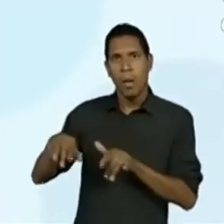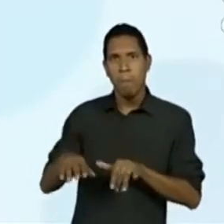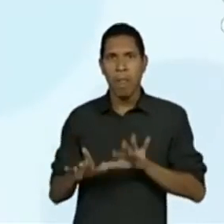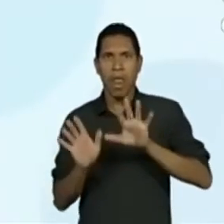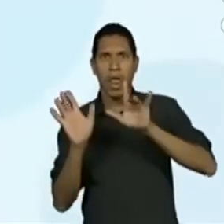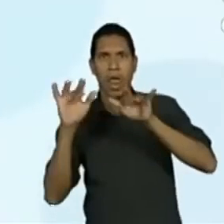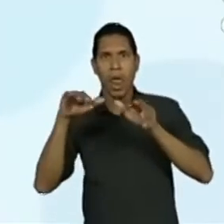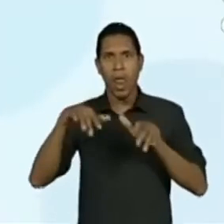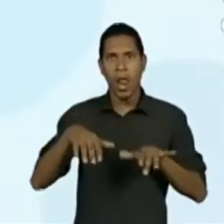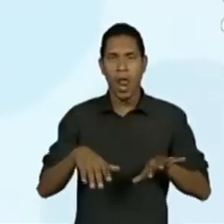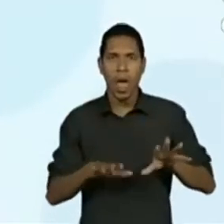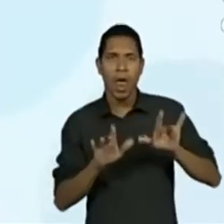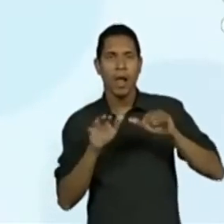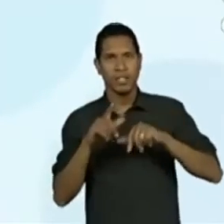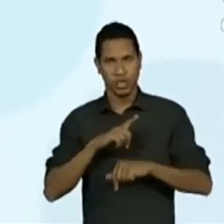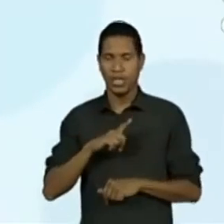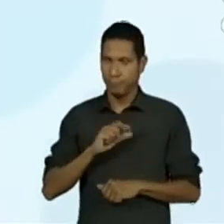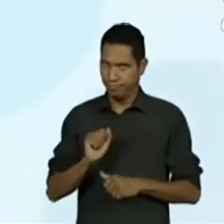O movimento.